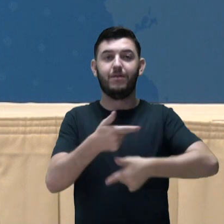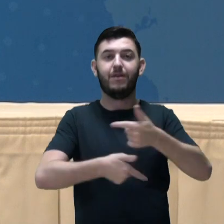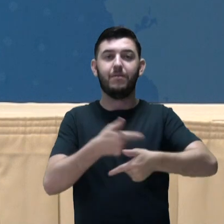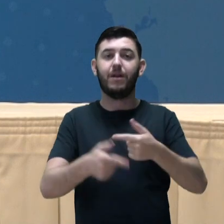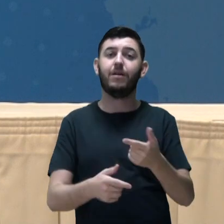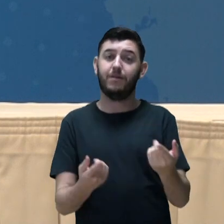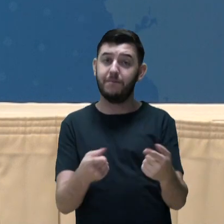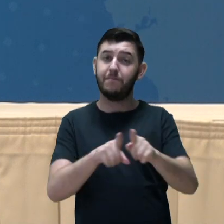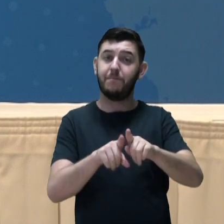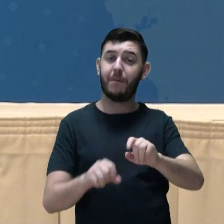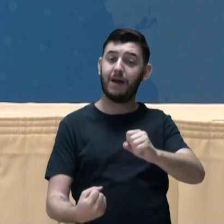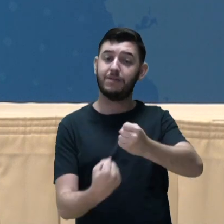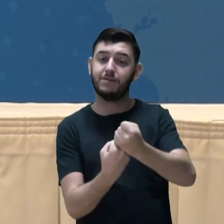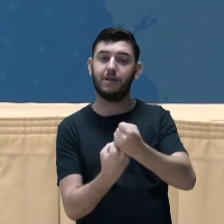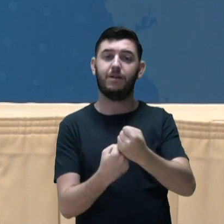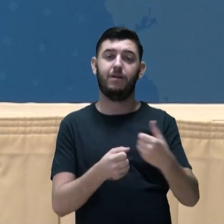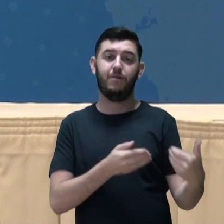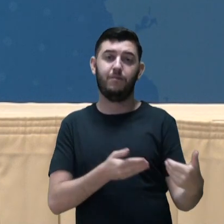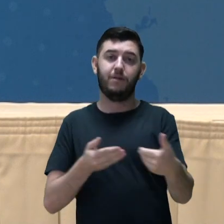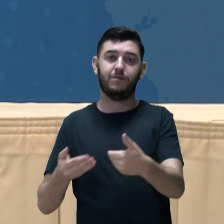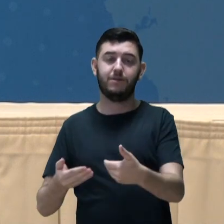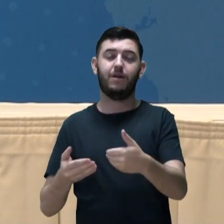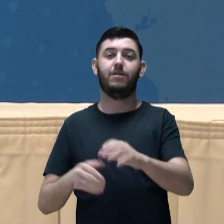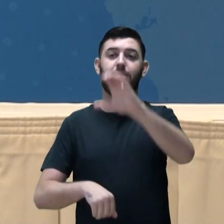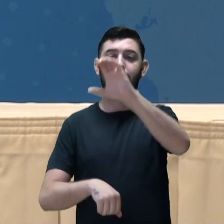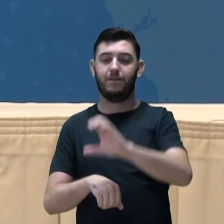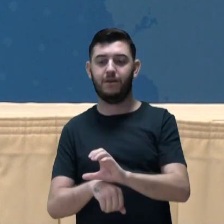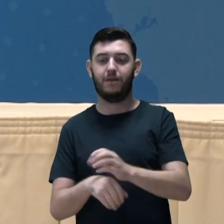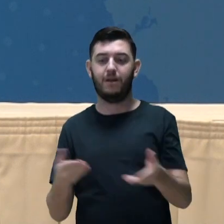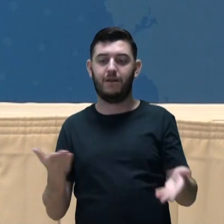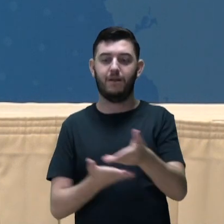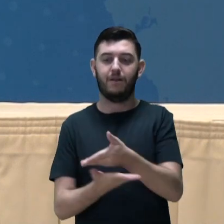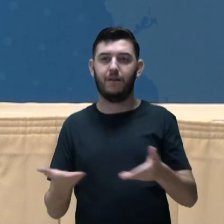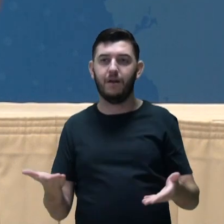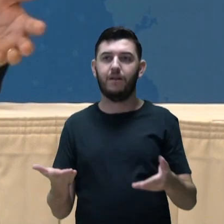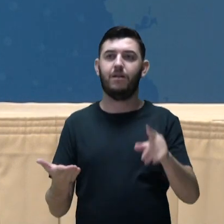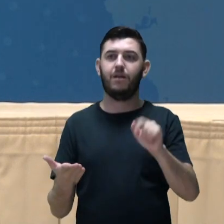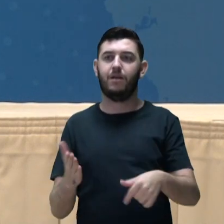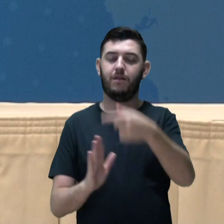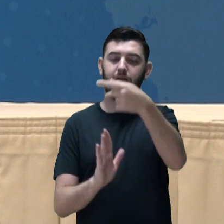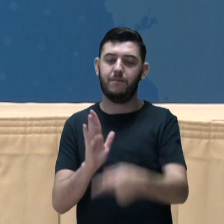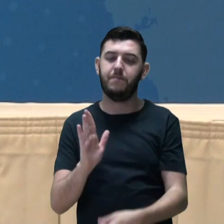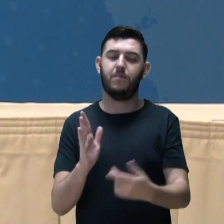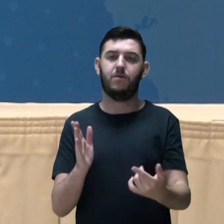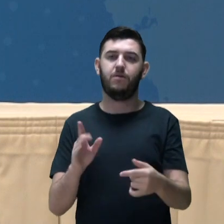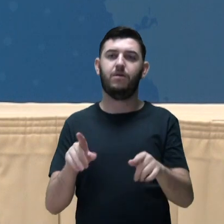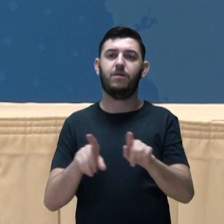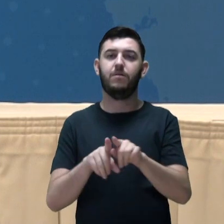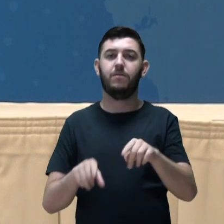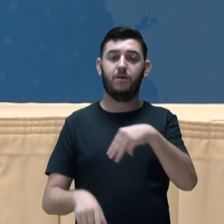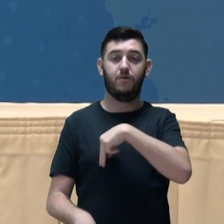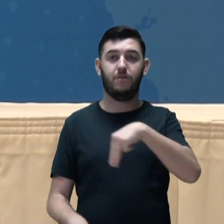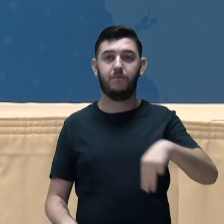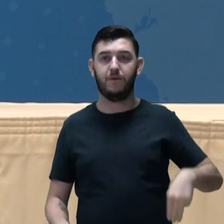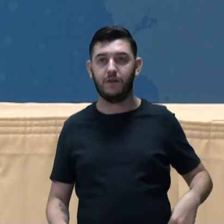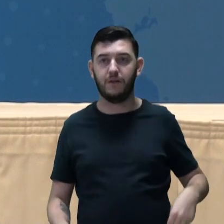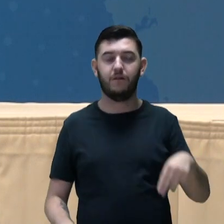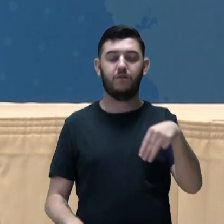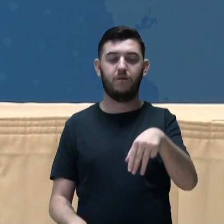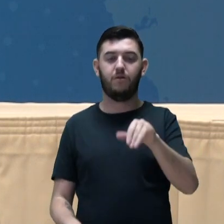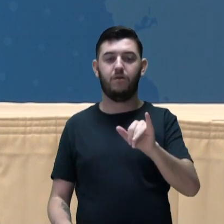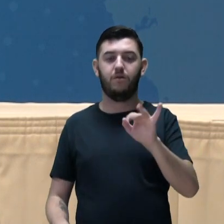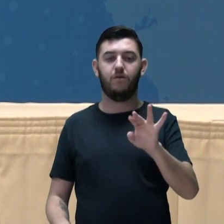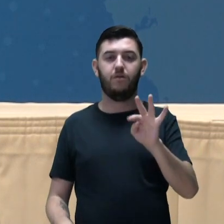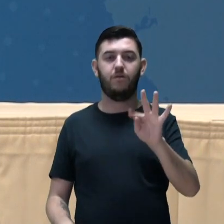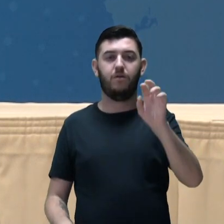com o Ministério da Cidadania essa agenda que, assim como tanto o ministro Milton Ribeiro